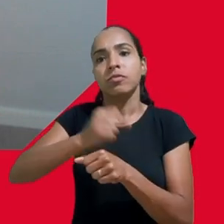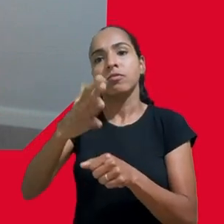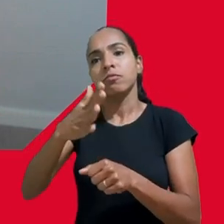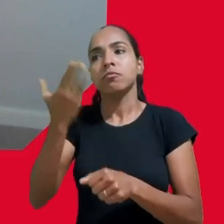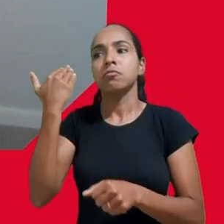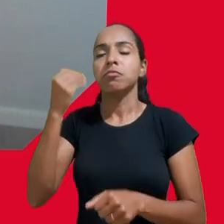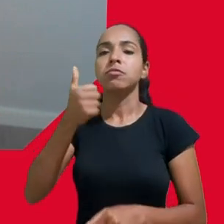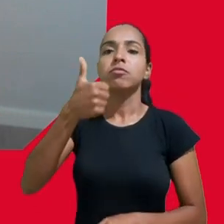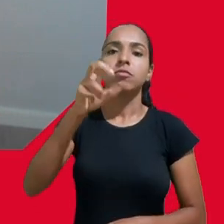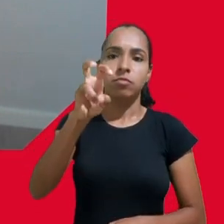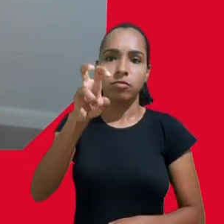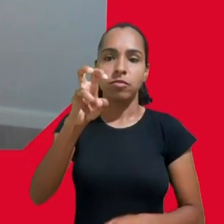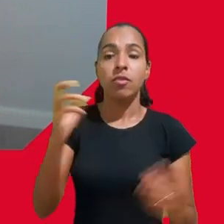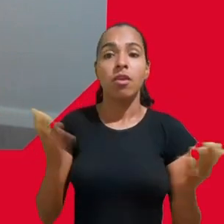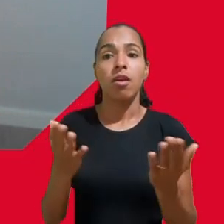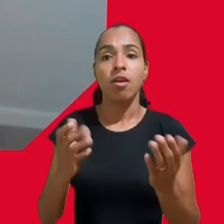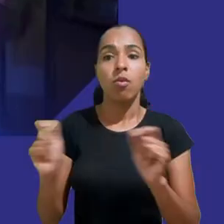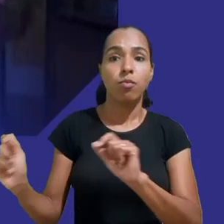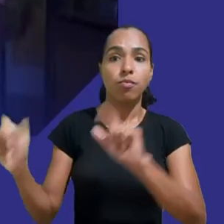entrevista do Josh e do Duncan